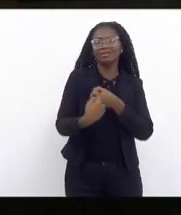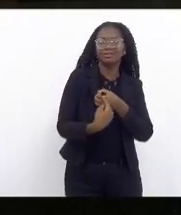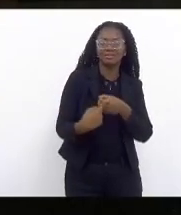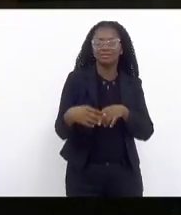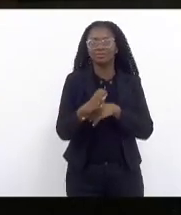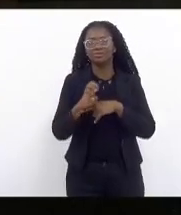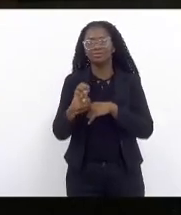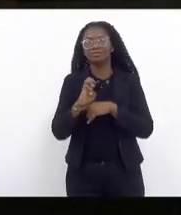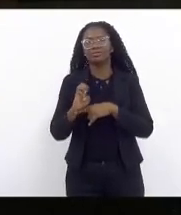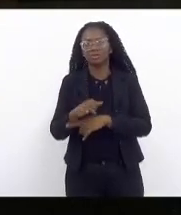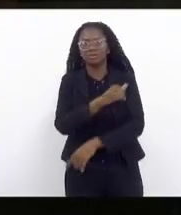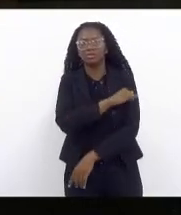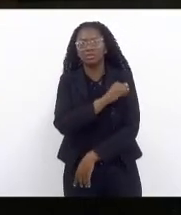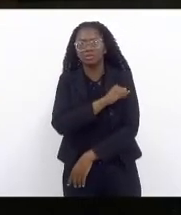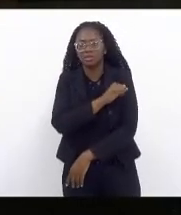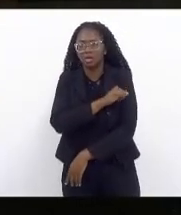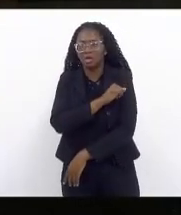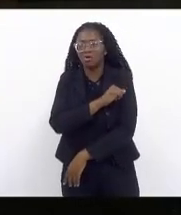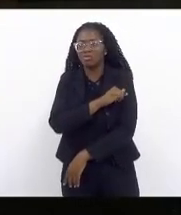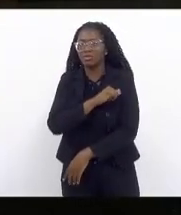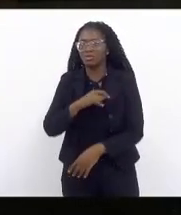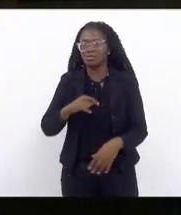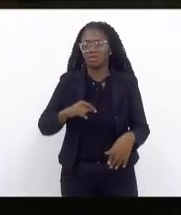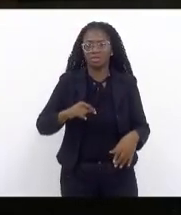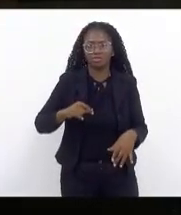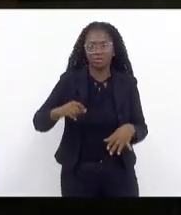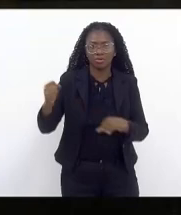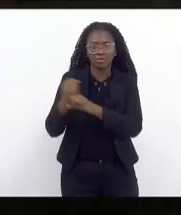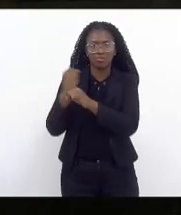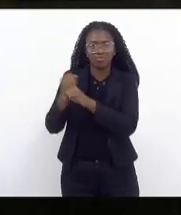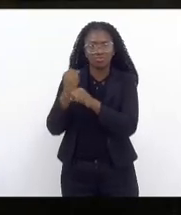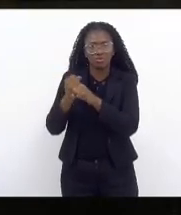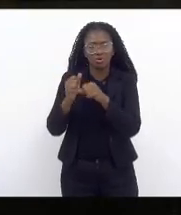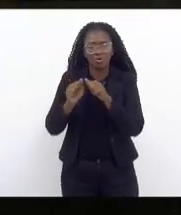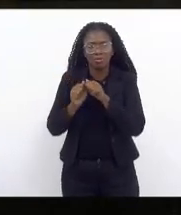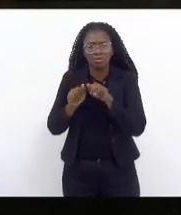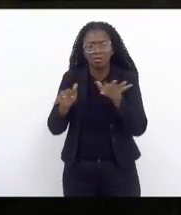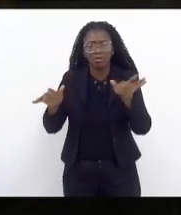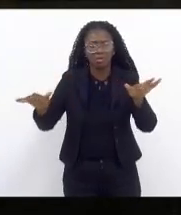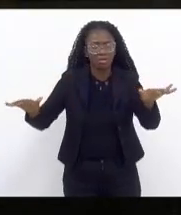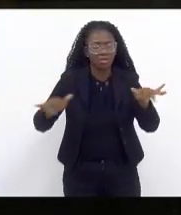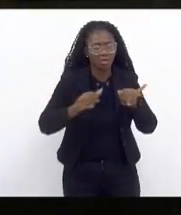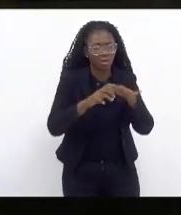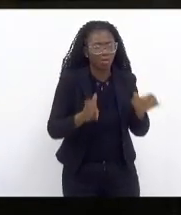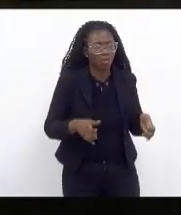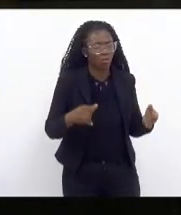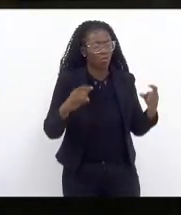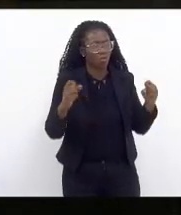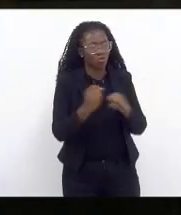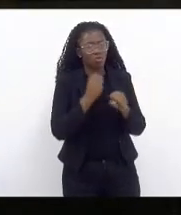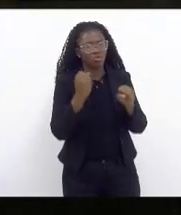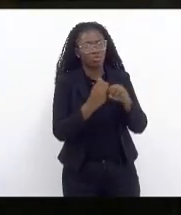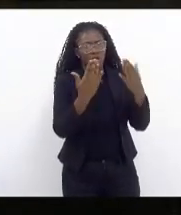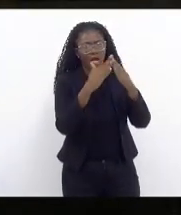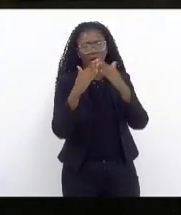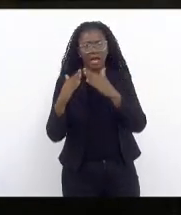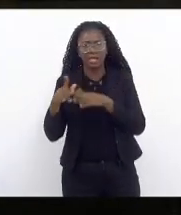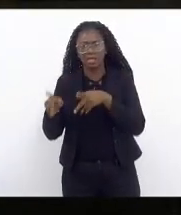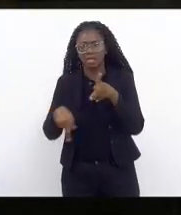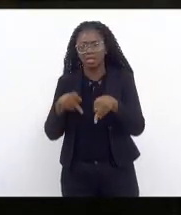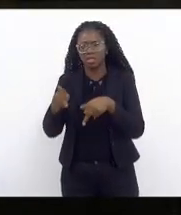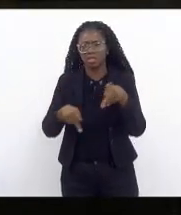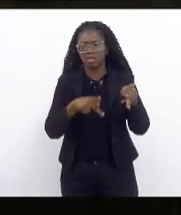asfalto infraestrutura construção ampliação de saneamento construção de casas populares